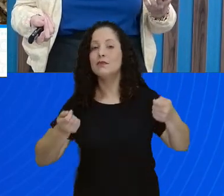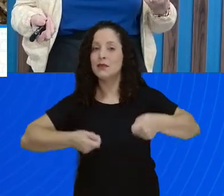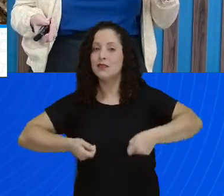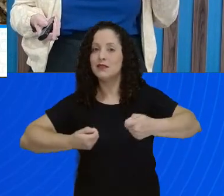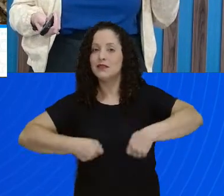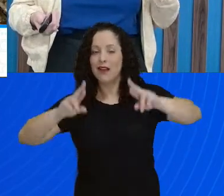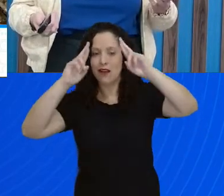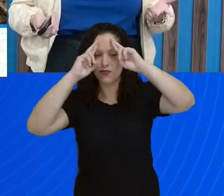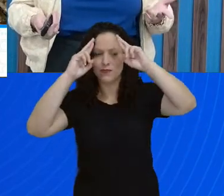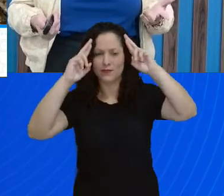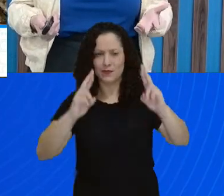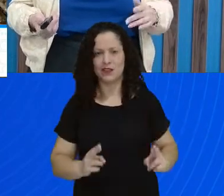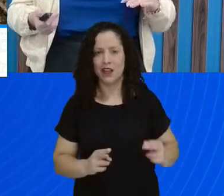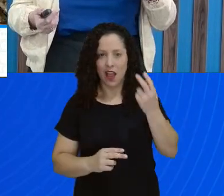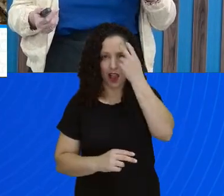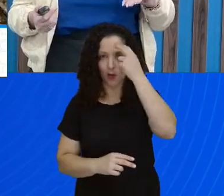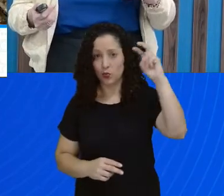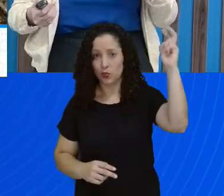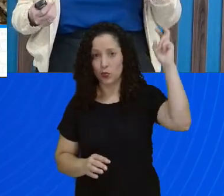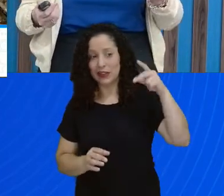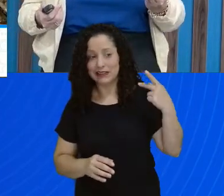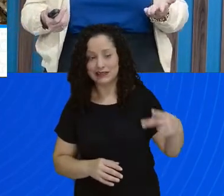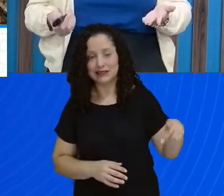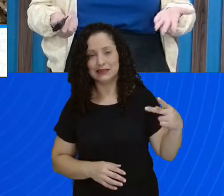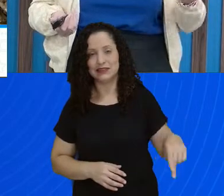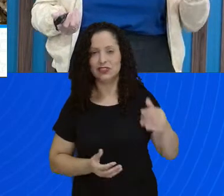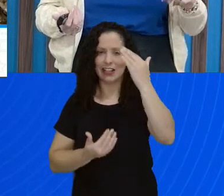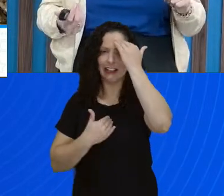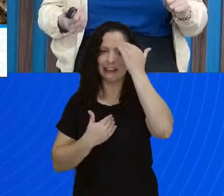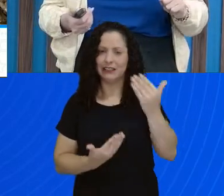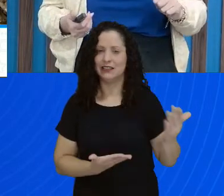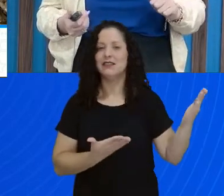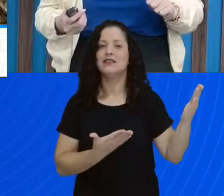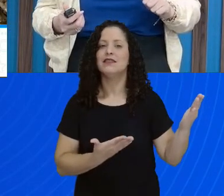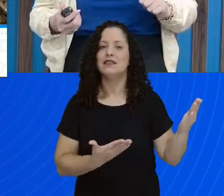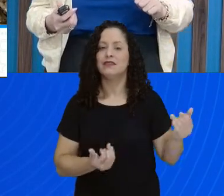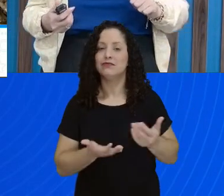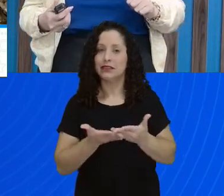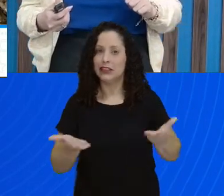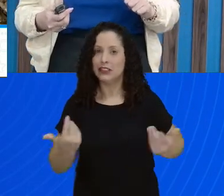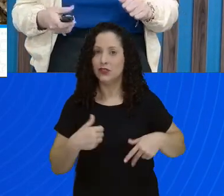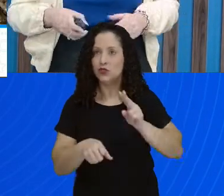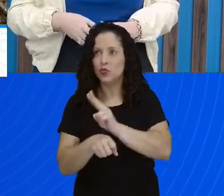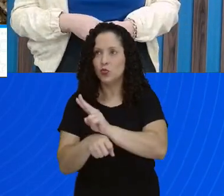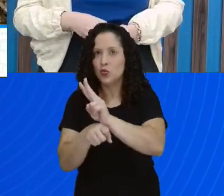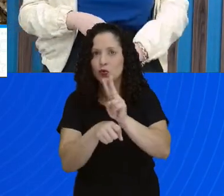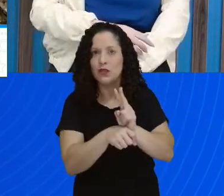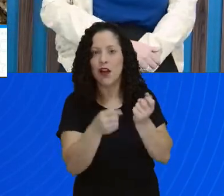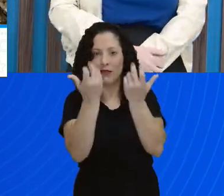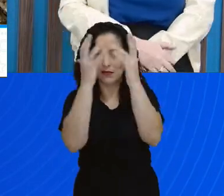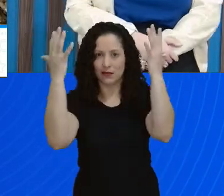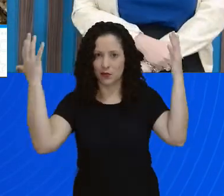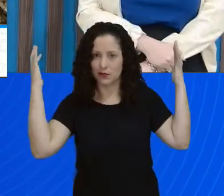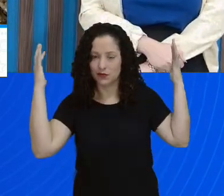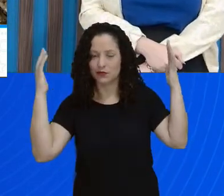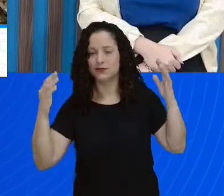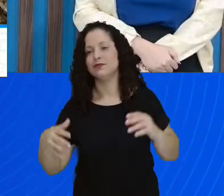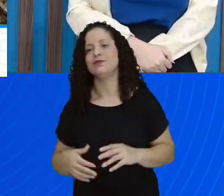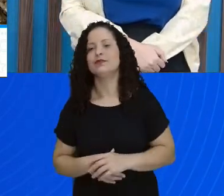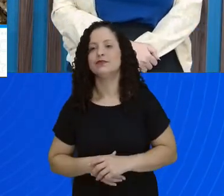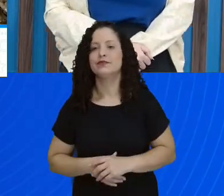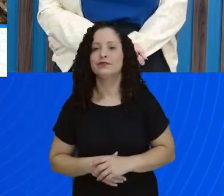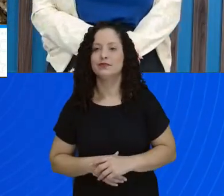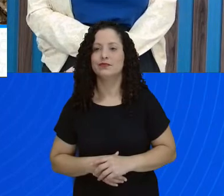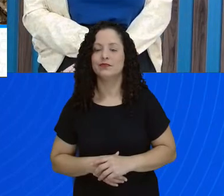respeitar a cultura e agradecer a esses povos que são os guardiões da floresta. Tá certo? Olha só o que eu coloquei aí, ó.